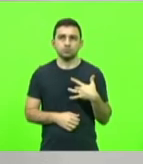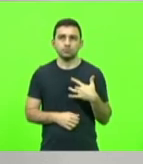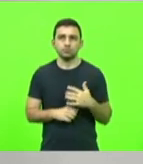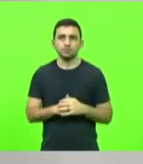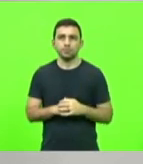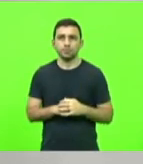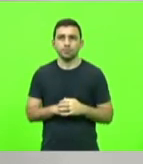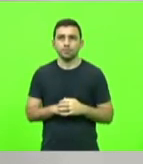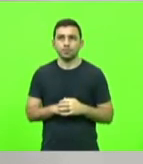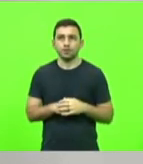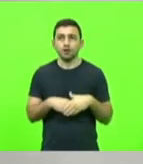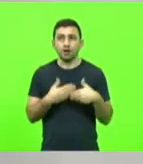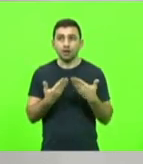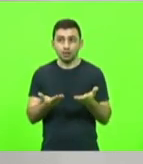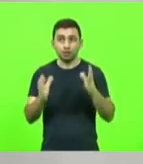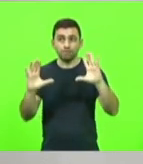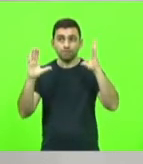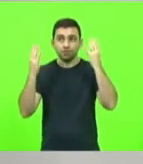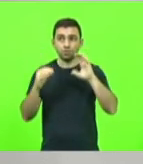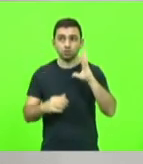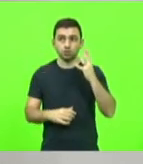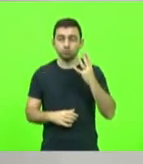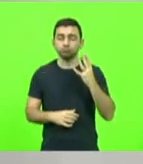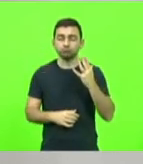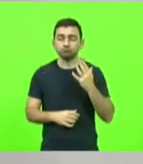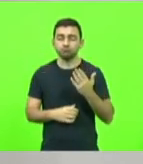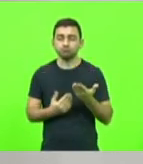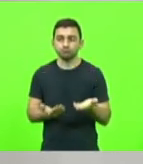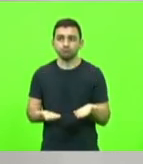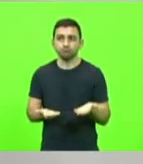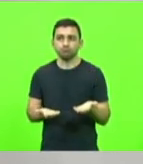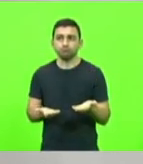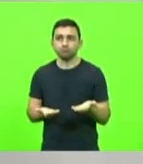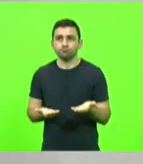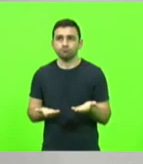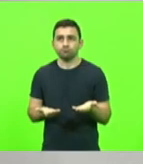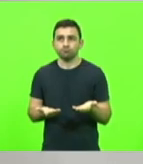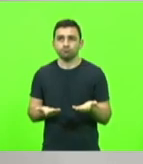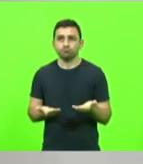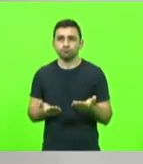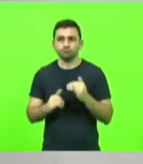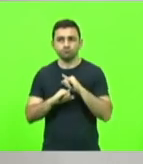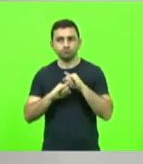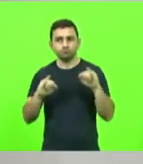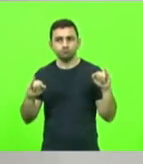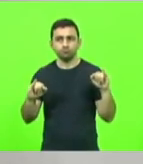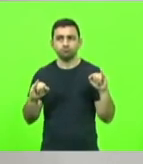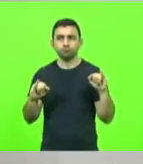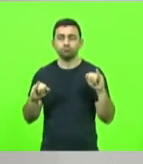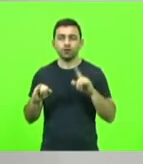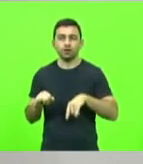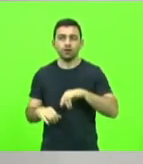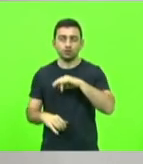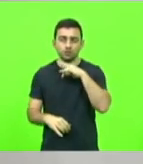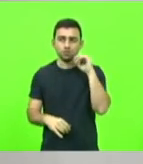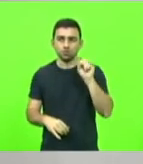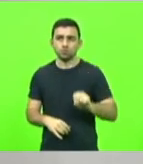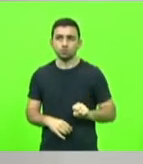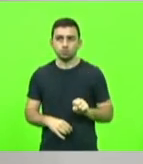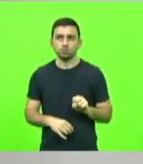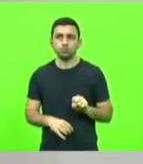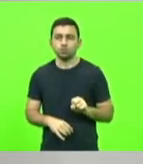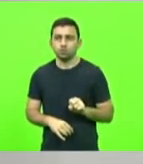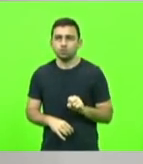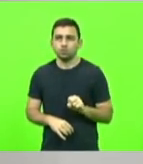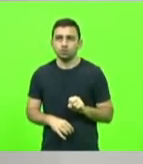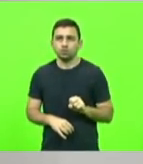Esse evento, na realidade, a declaração disso foi dada em Jaraguá do Sul, quando,